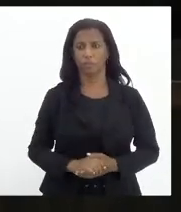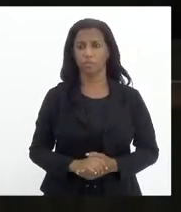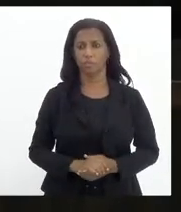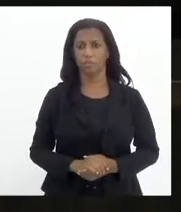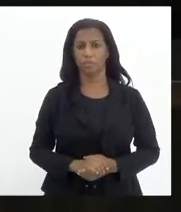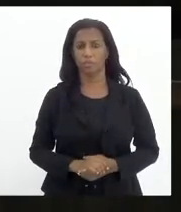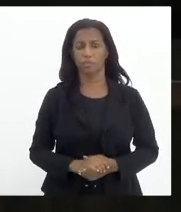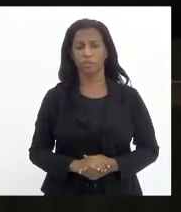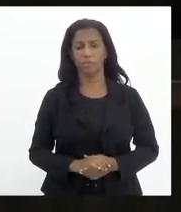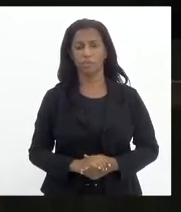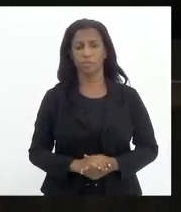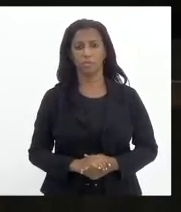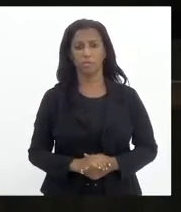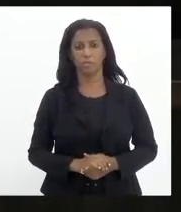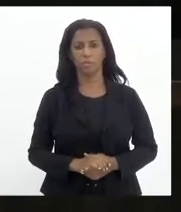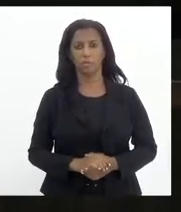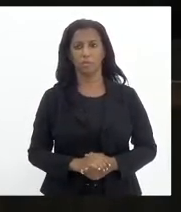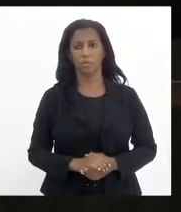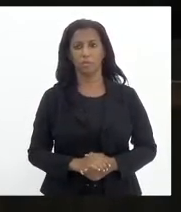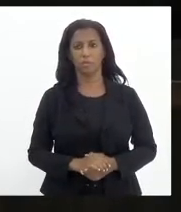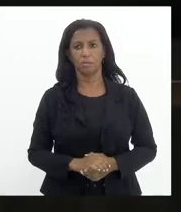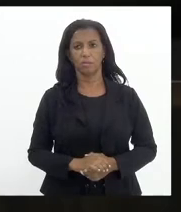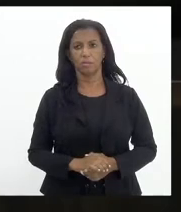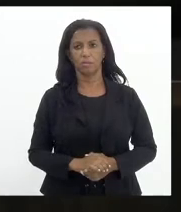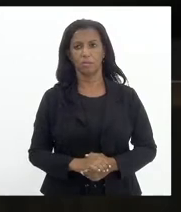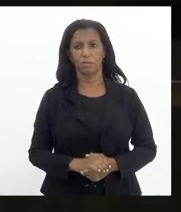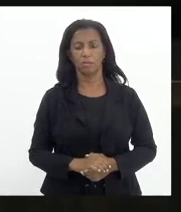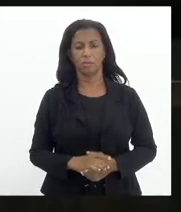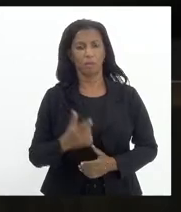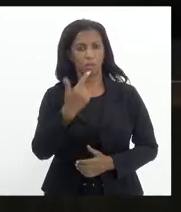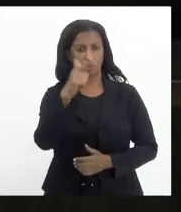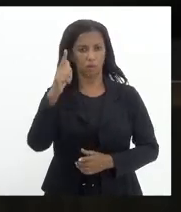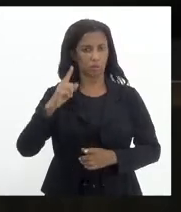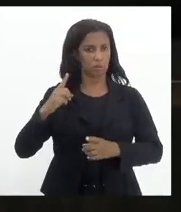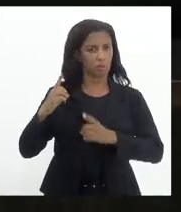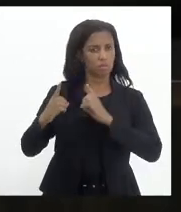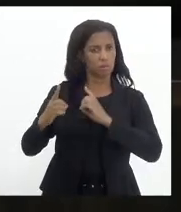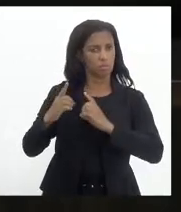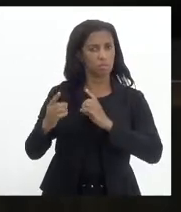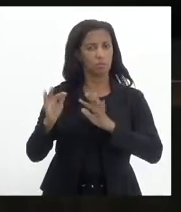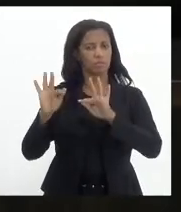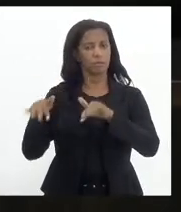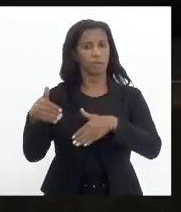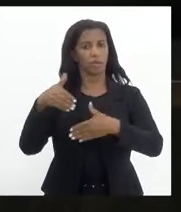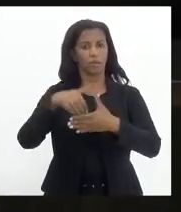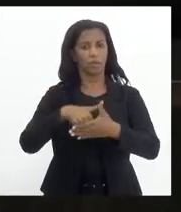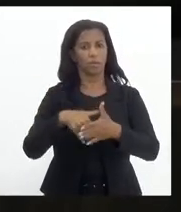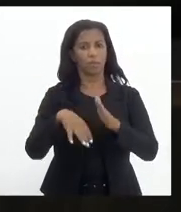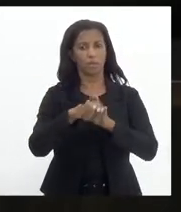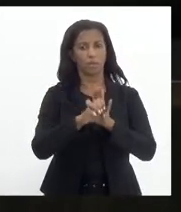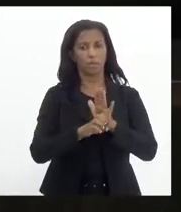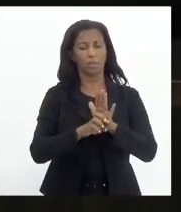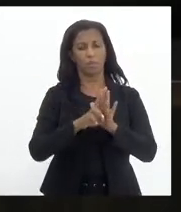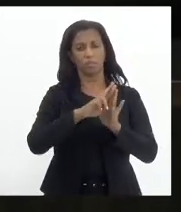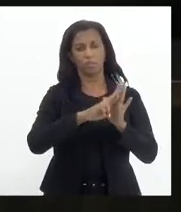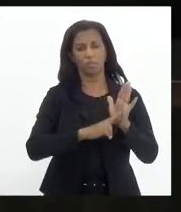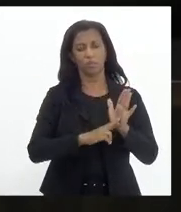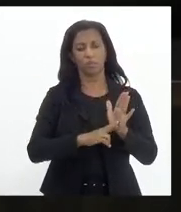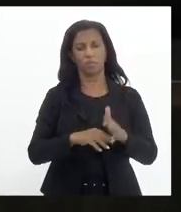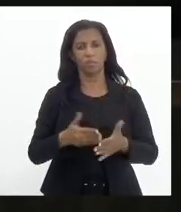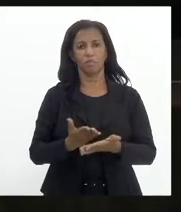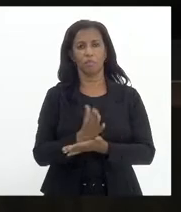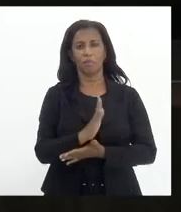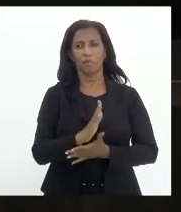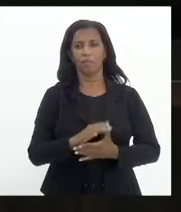Não há vendo o que queira discutir. Encerrado a discussão. Em votação, emenda de redação. Os senhores que aprovam, permaneçam como estão.